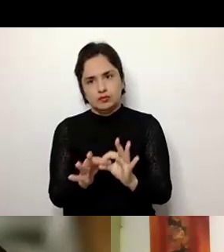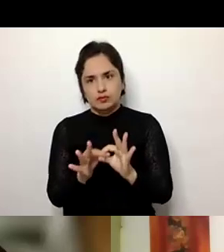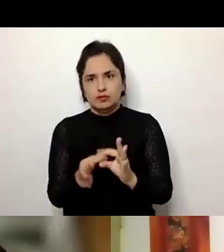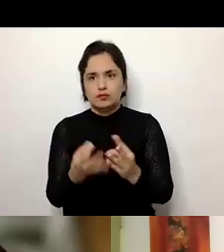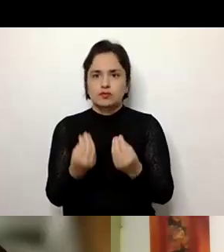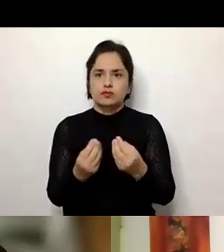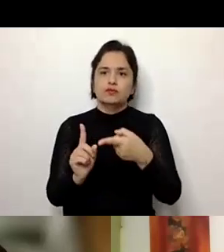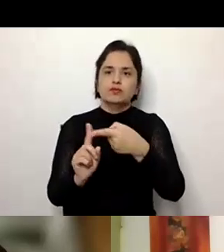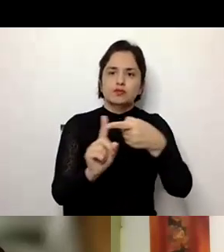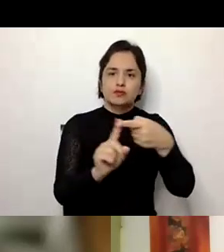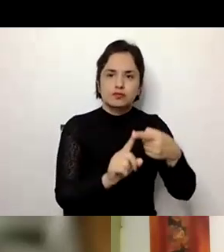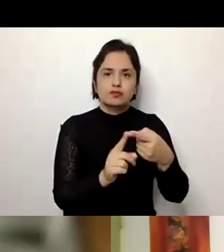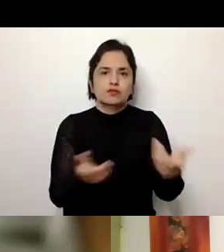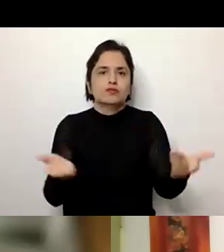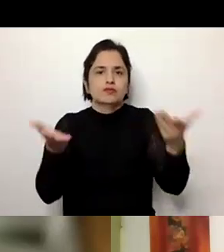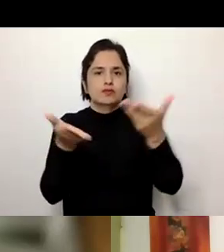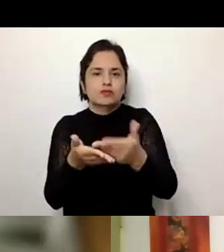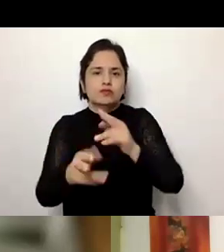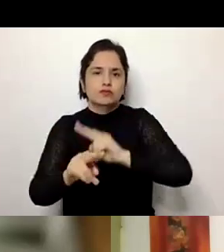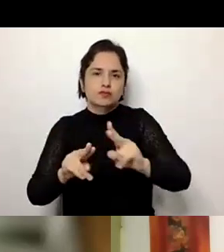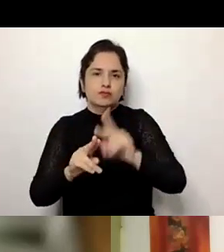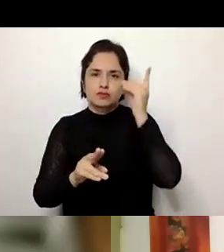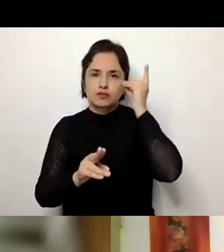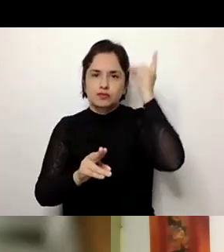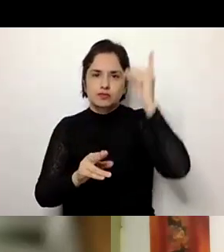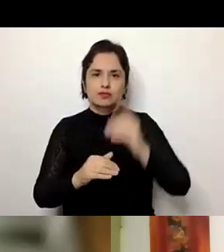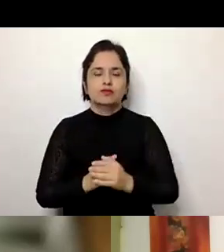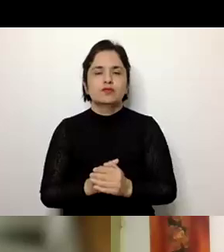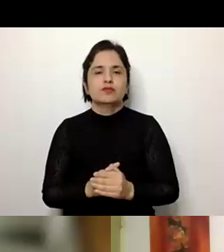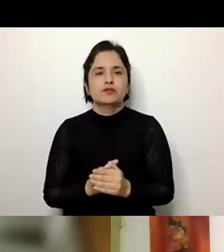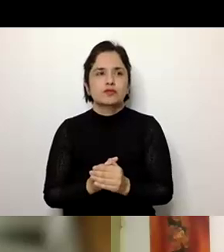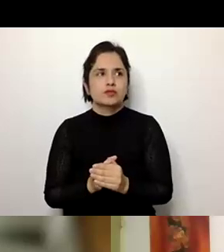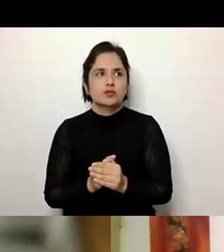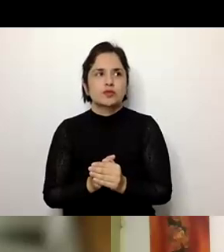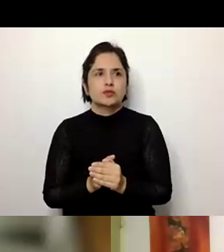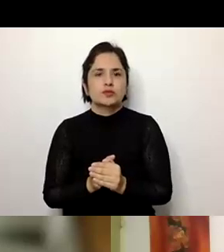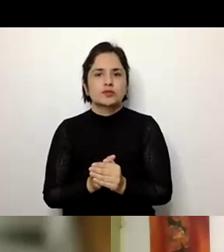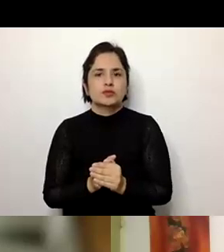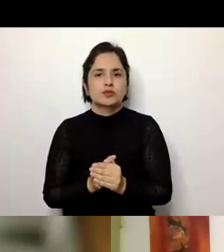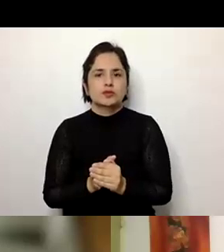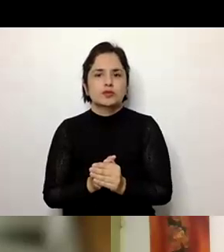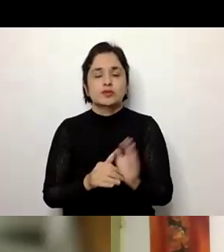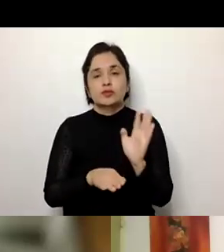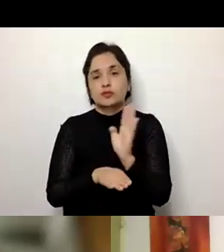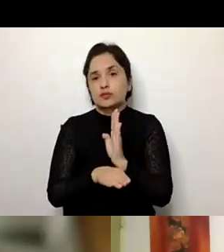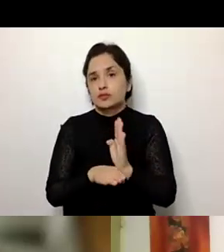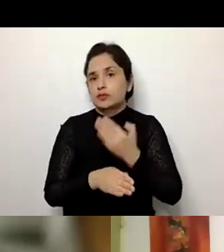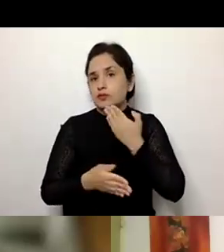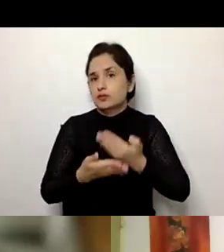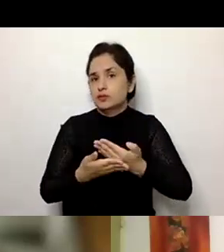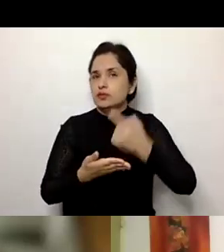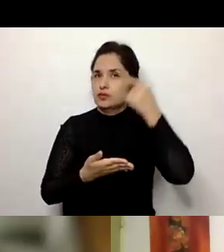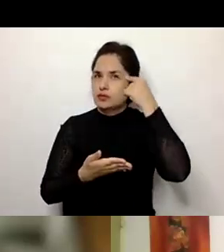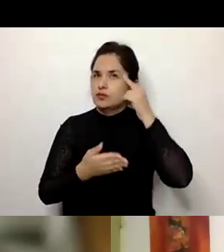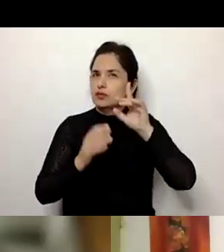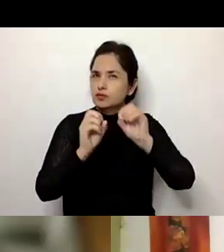participação e o aporte que nos fez a doutora. bom, basicamente, quando nós pensamos na